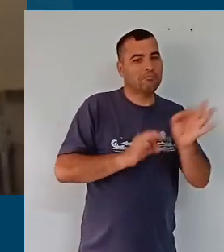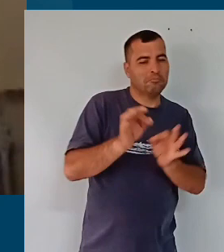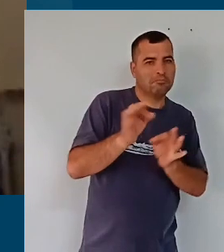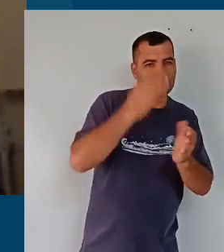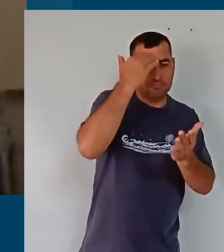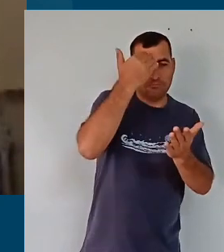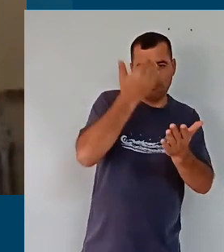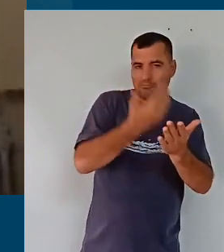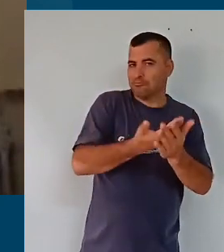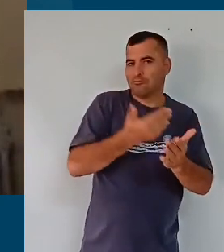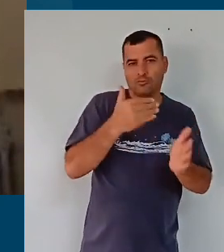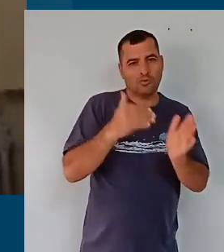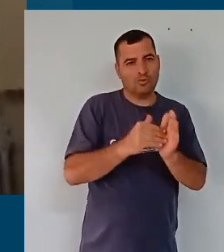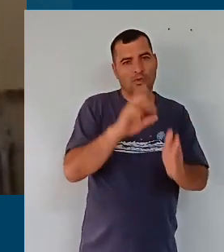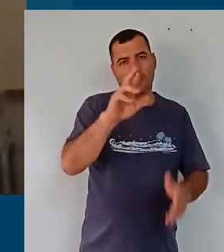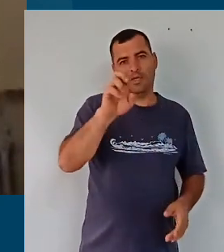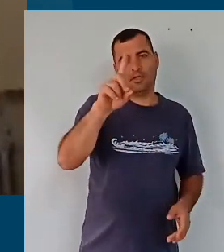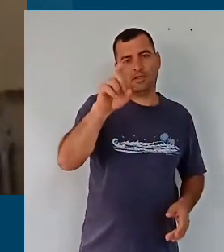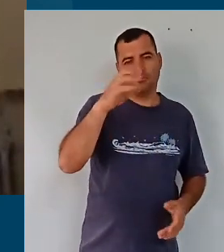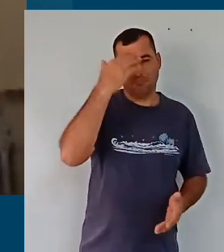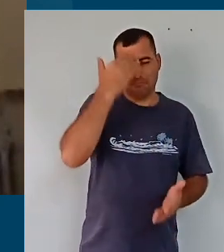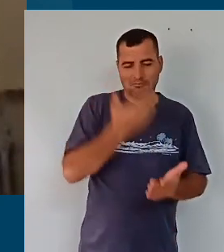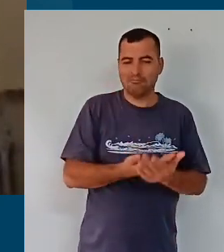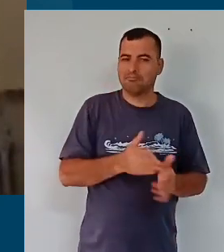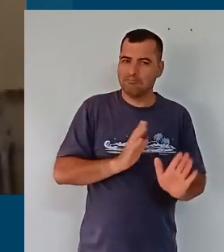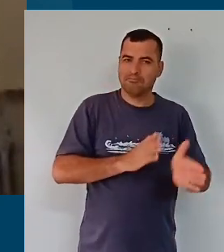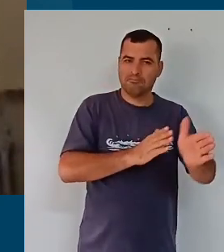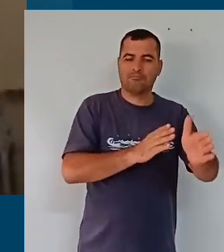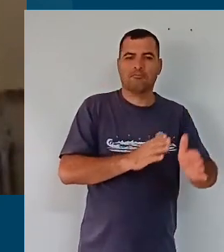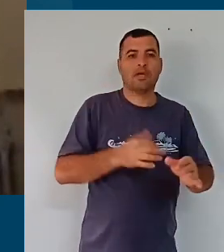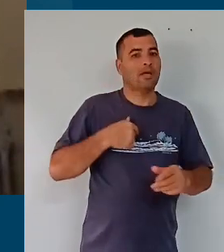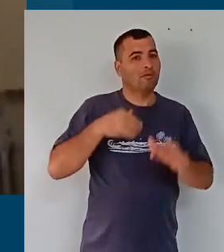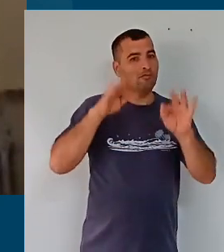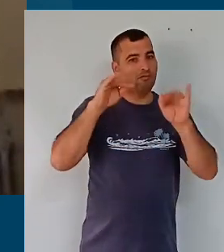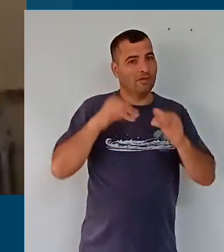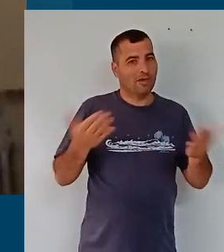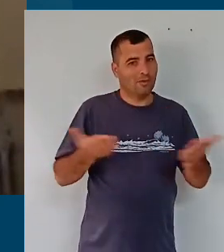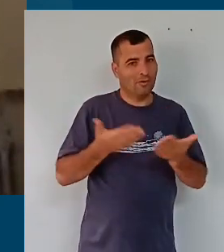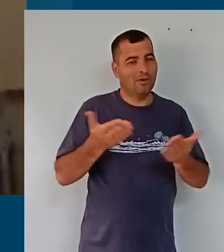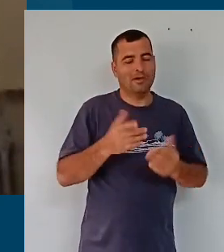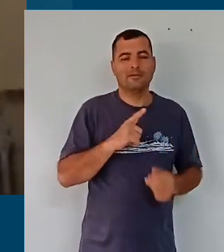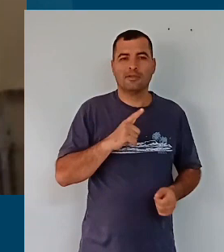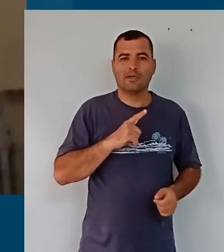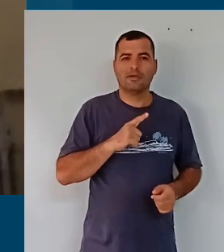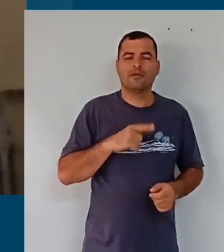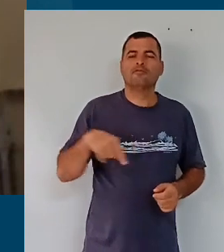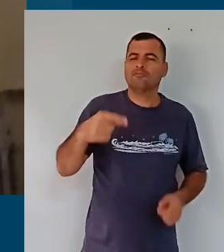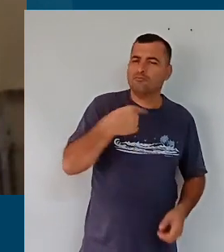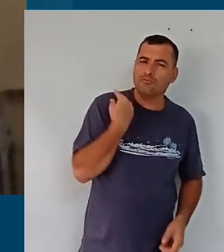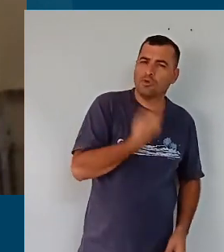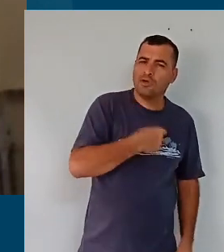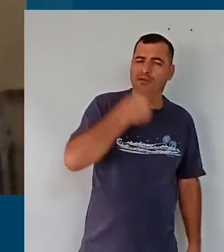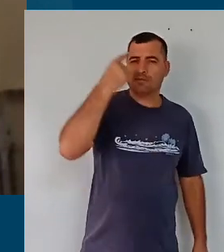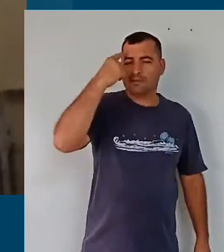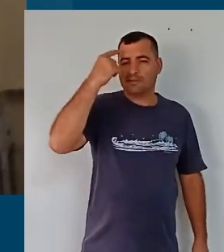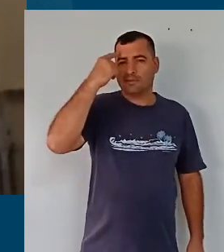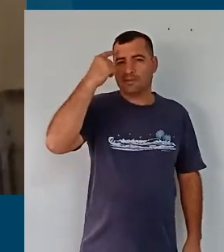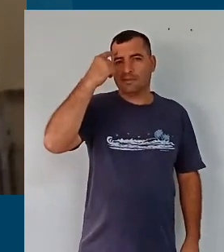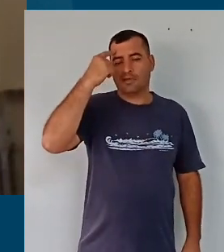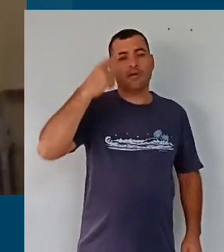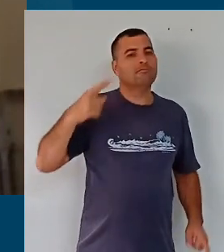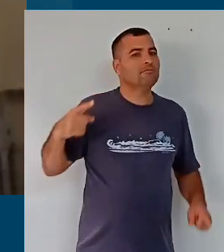acreditando no processo. Qual que o nosso grande desafio? E finalizo a nossa perspectiva de reflexão de hoje.